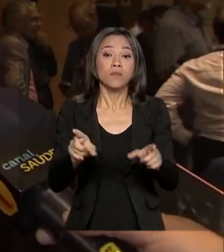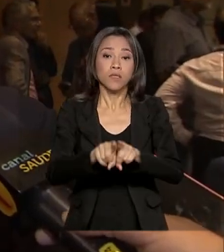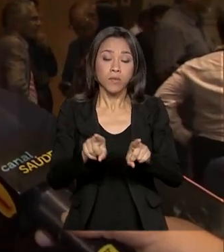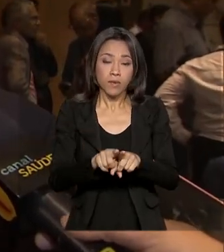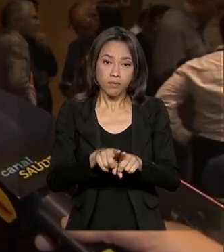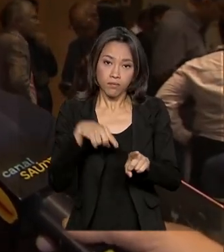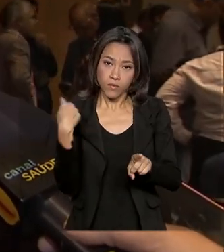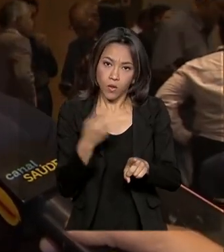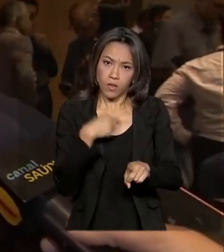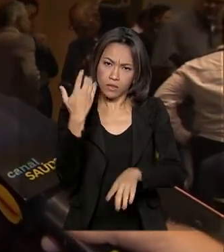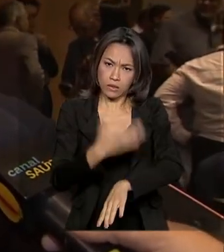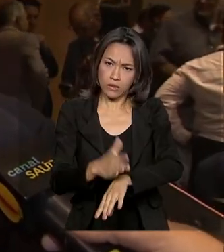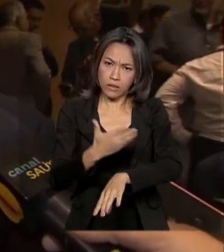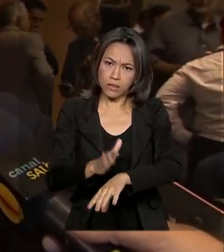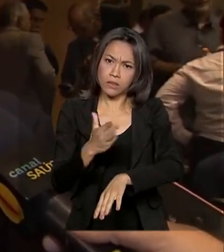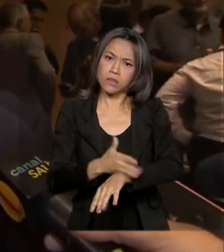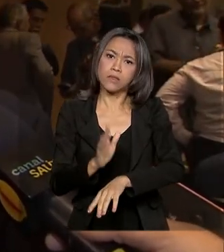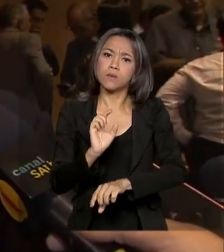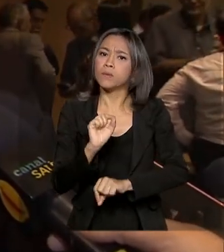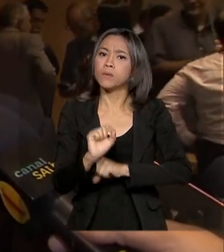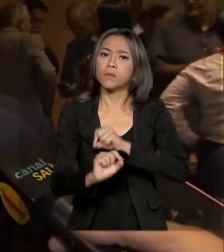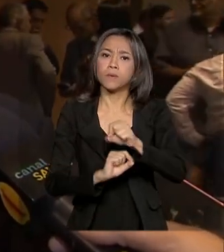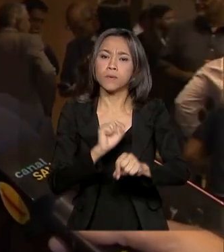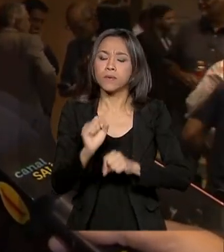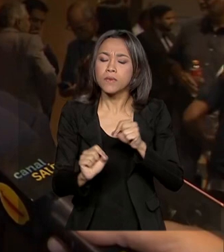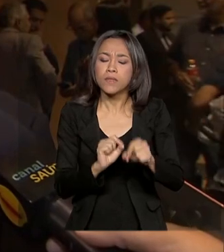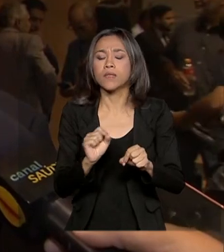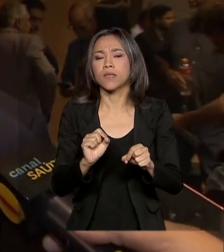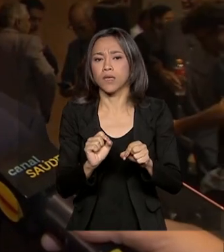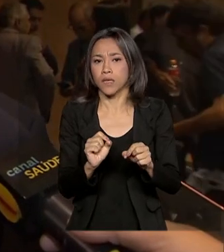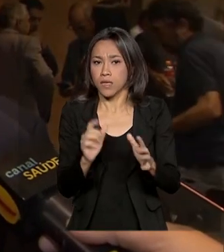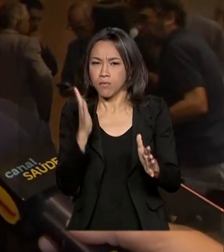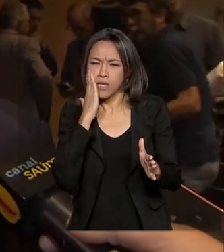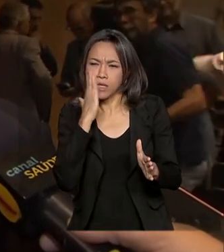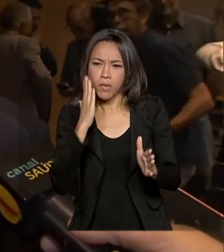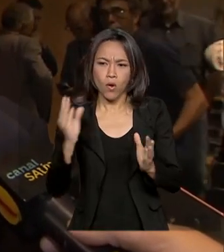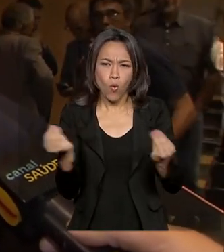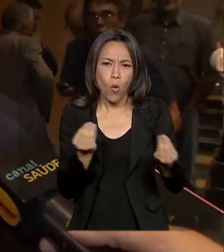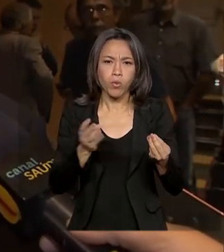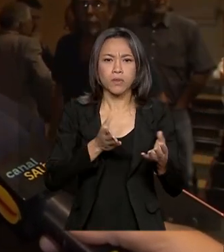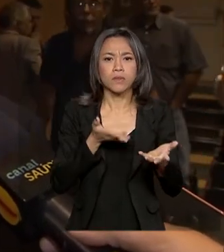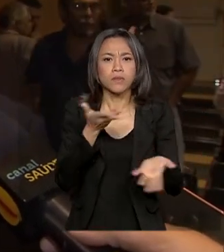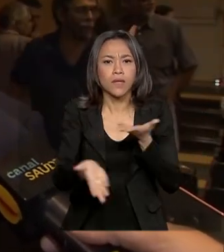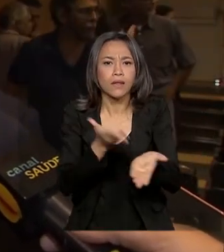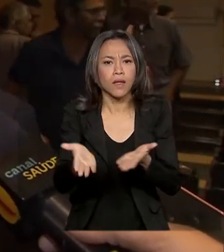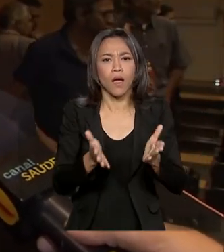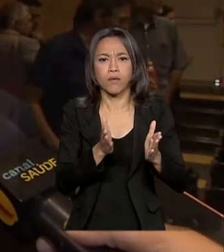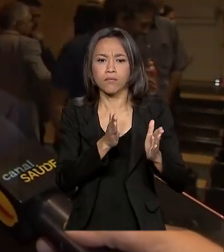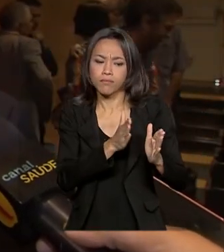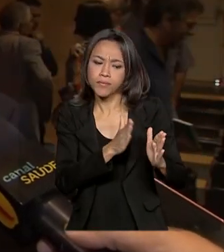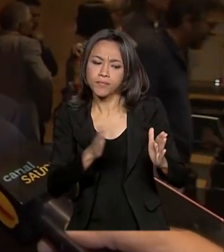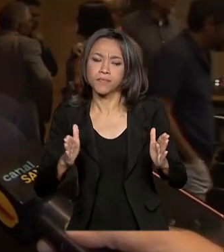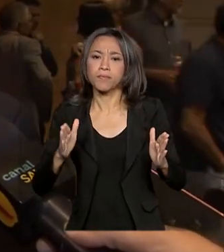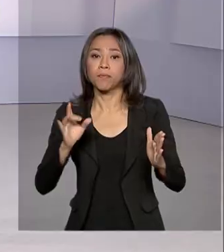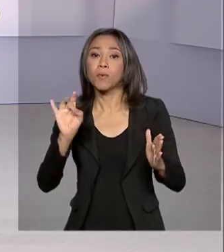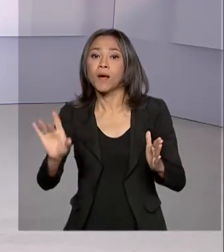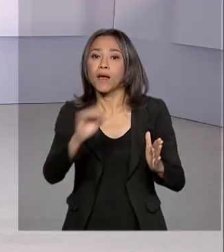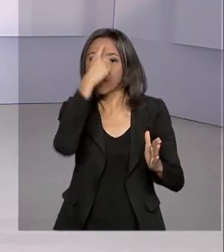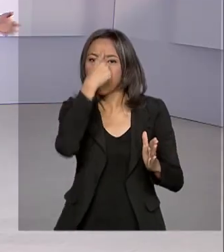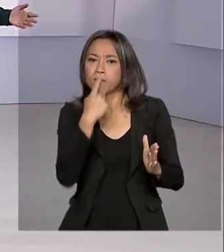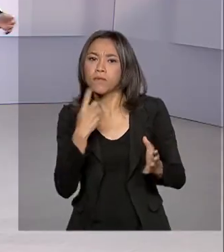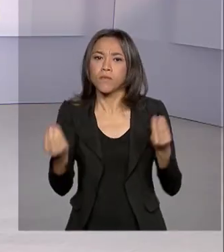da capacidade de resposta ao longo da evolução e de acordo com o perfil e cenário epidemiológico.